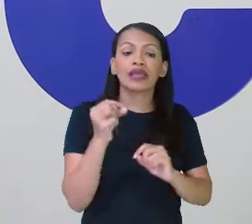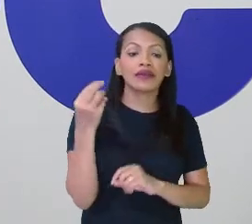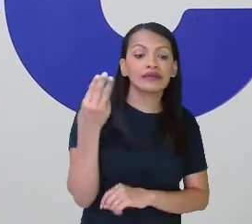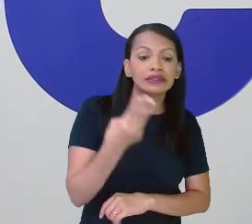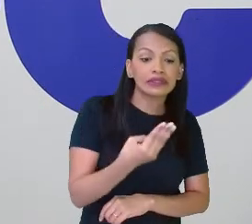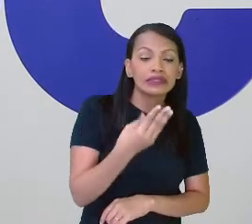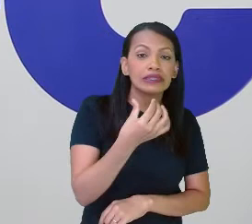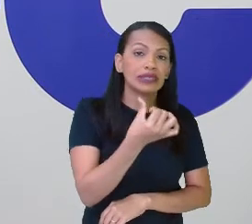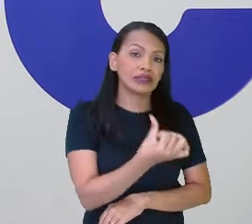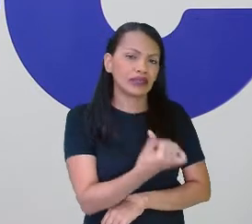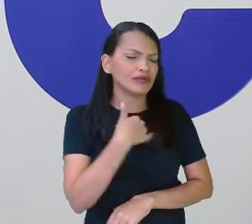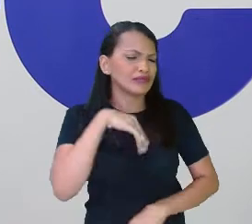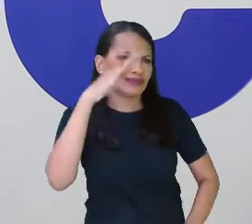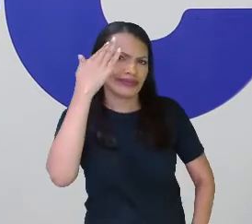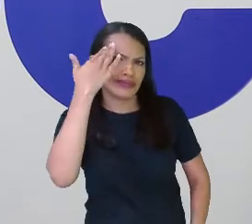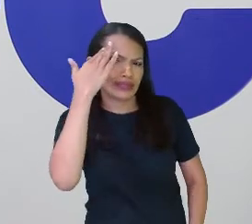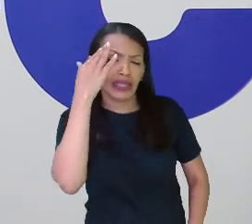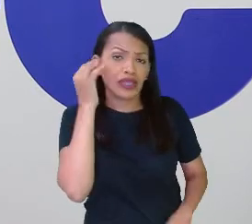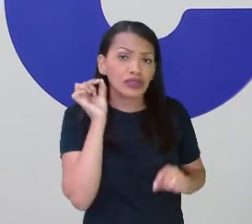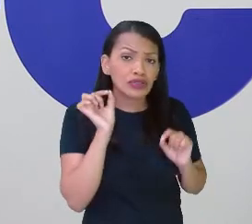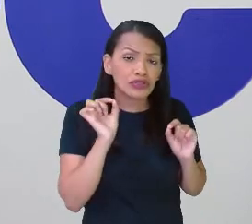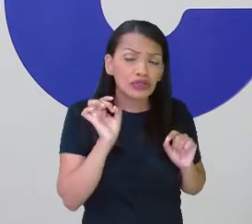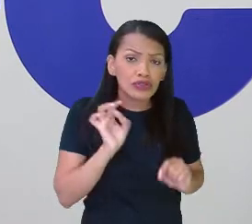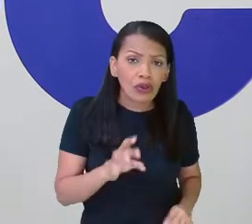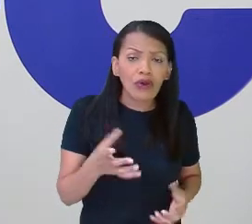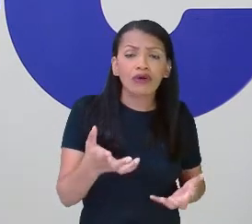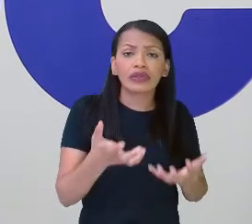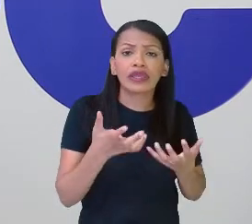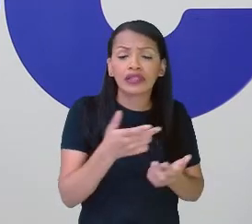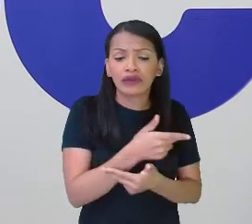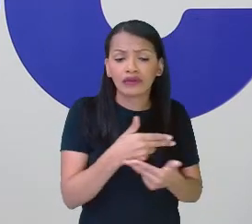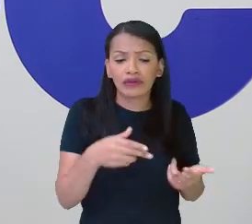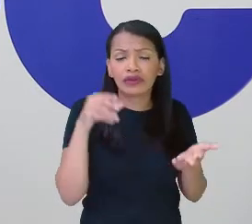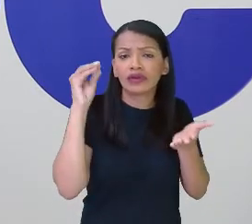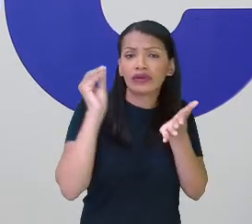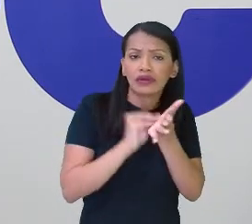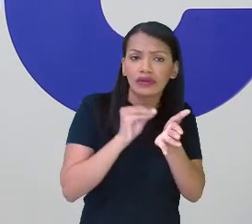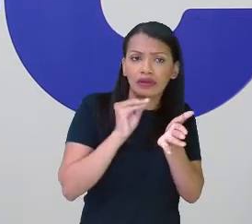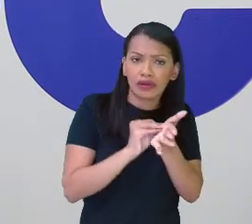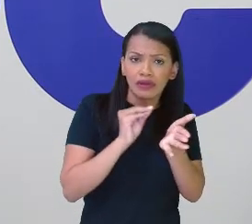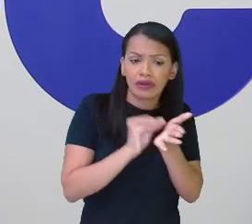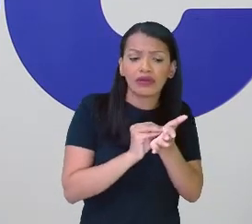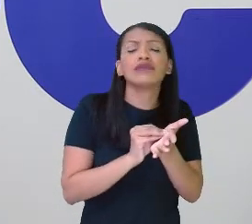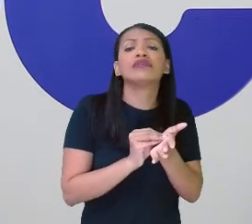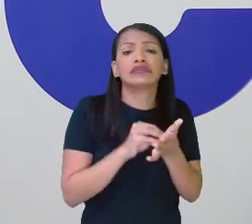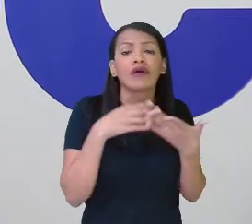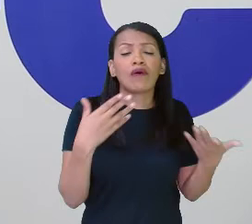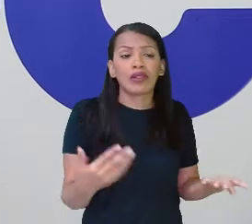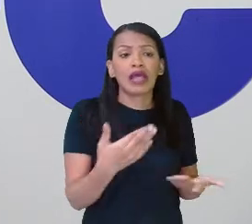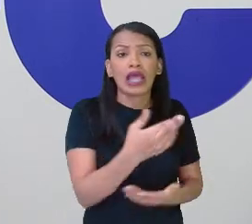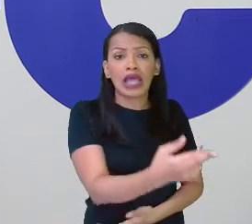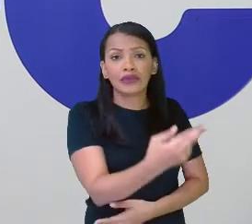entendido que você só queria daquela partezinha que está faltando. Aí, ela se retificou aqui e colocou o 25.